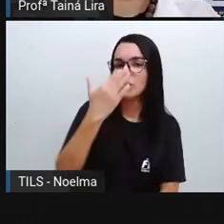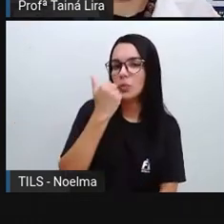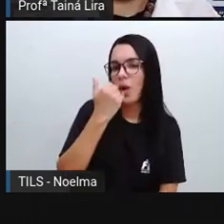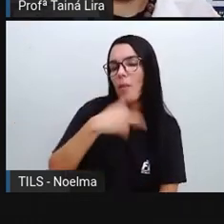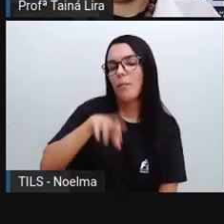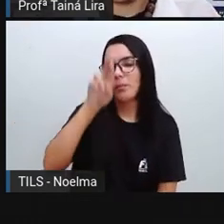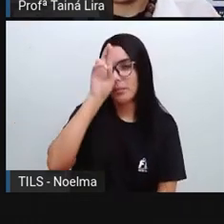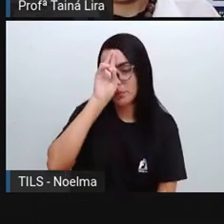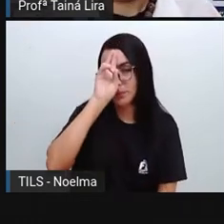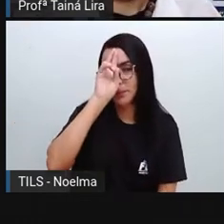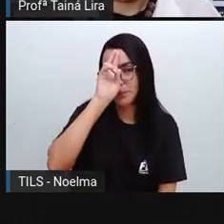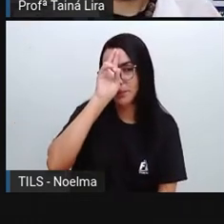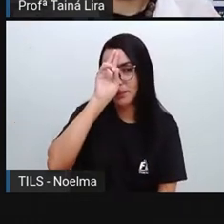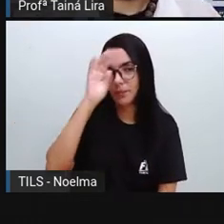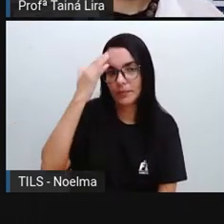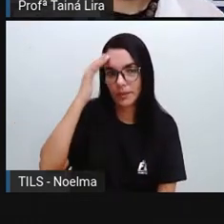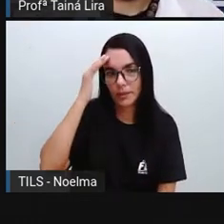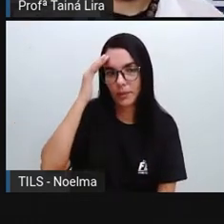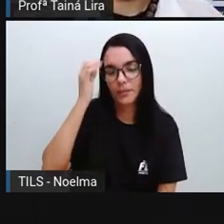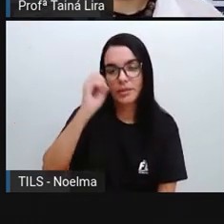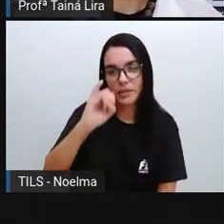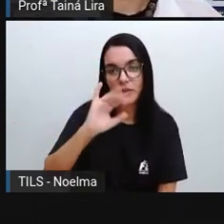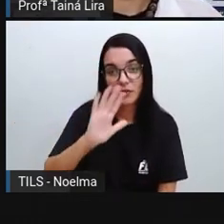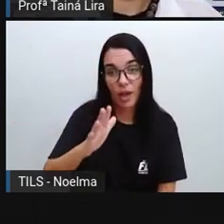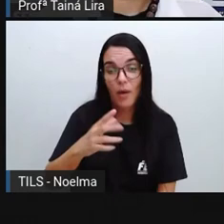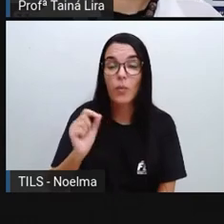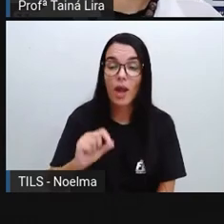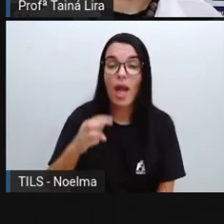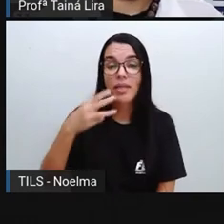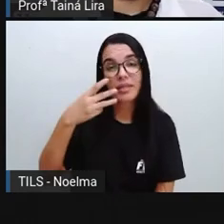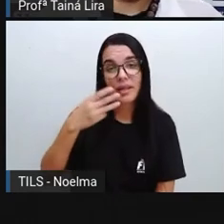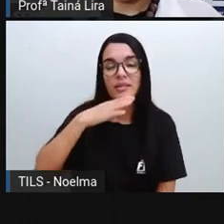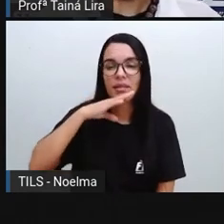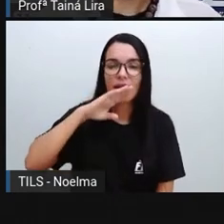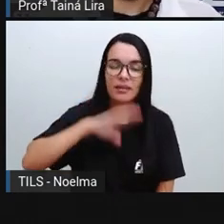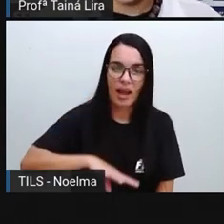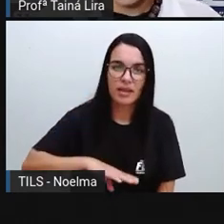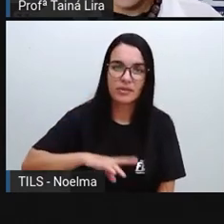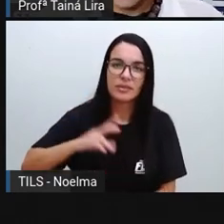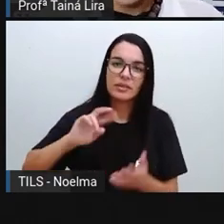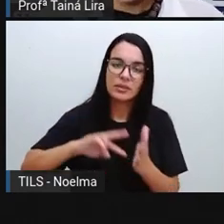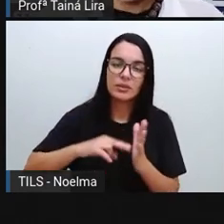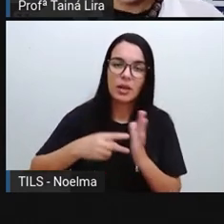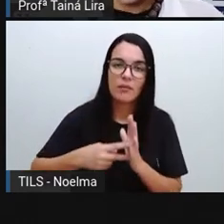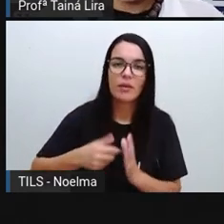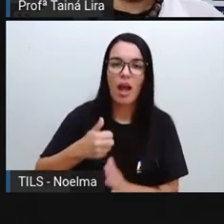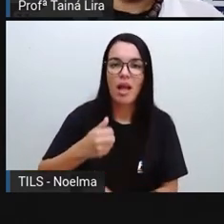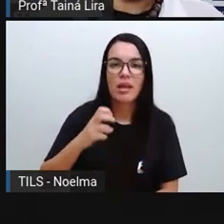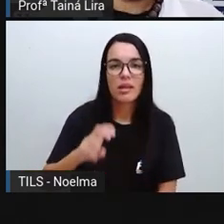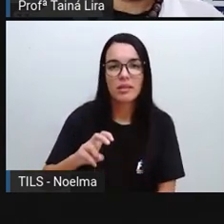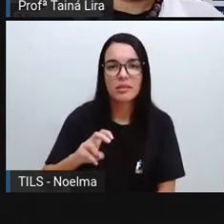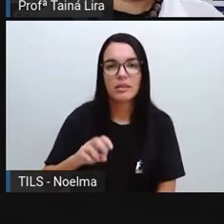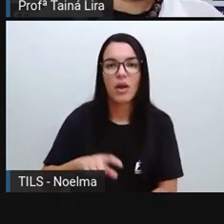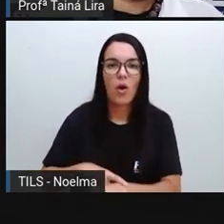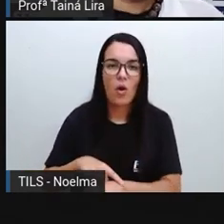passou de meio-dia, tá? Se passou de meio-dia, só pode ser três da tarde, certo?